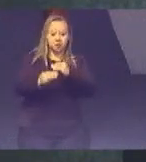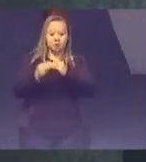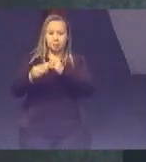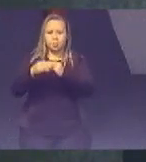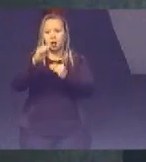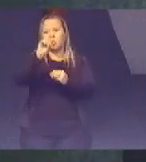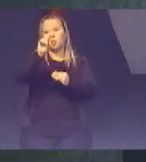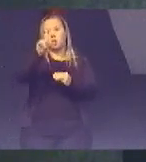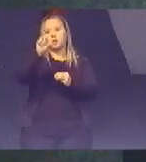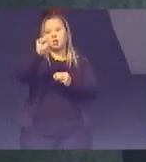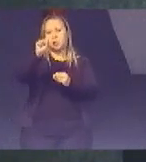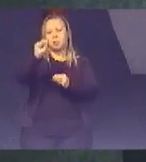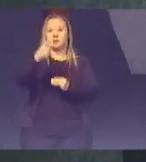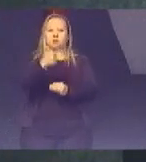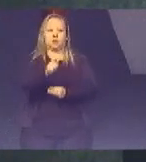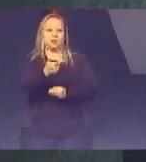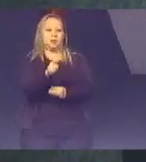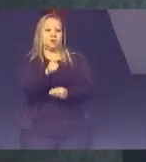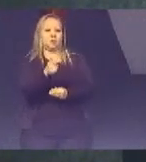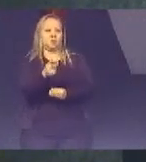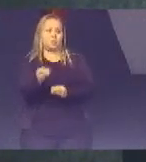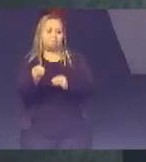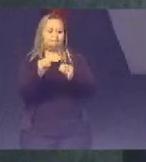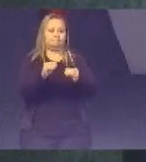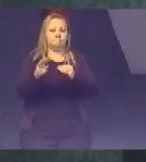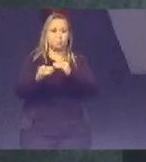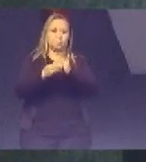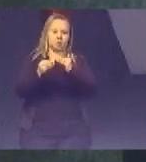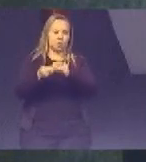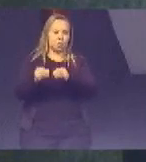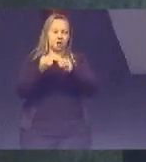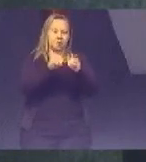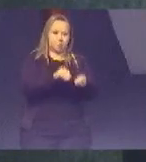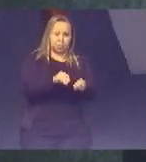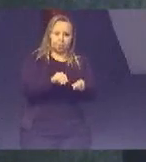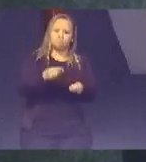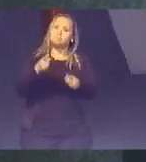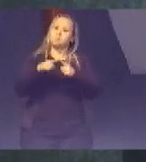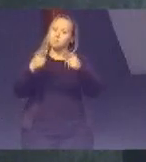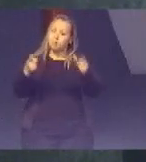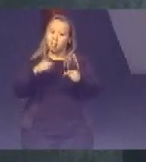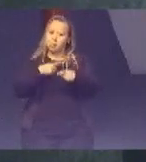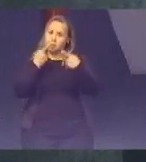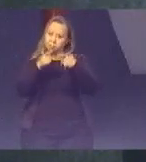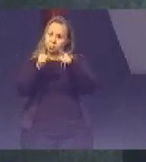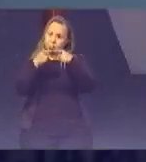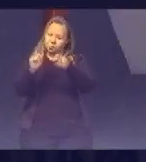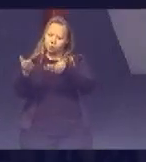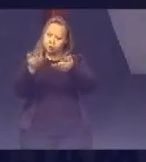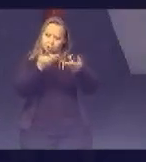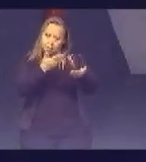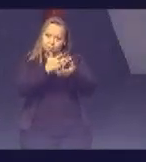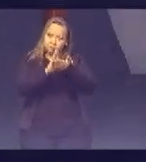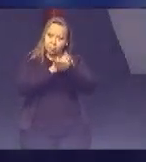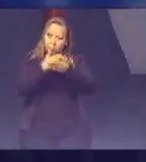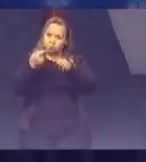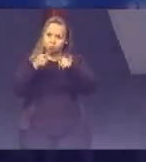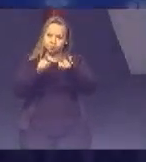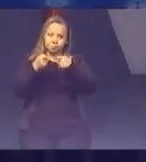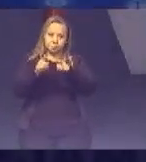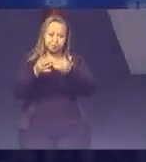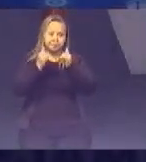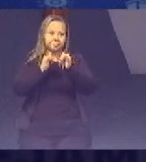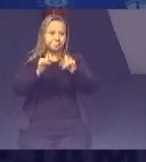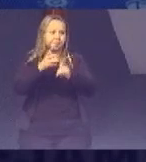incorporados Nos marcos nacionais No entanto A gente tem Alguns desafios E eu trago aqui Alguns Para citar para vocês Por